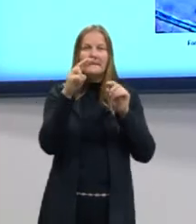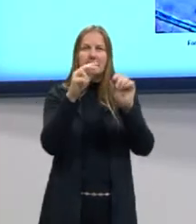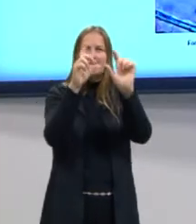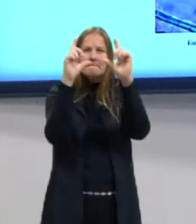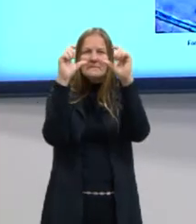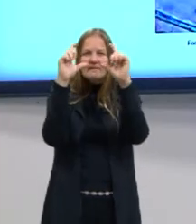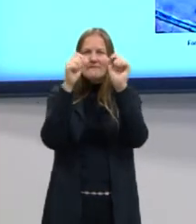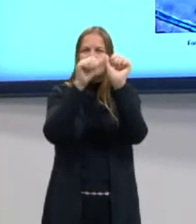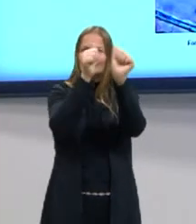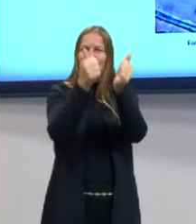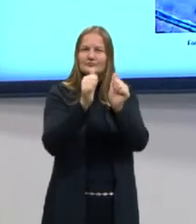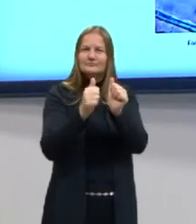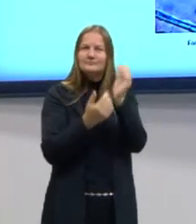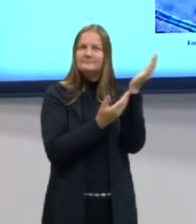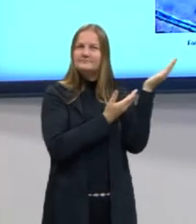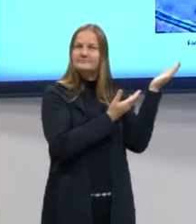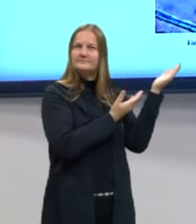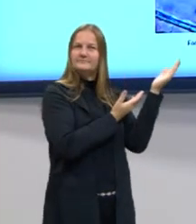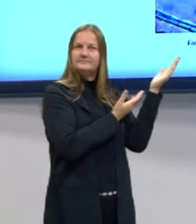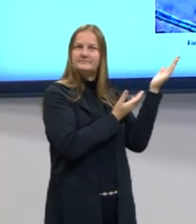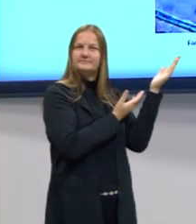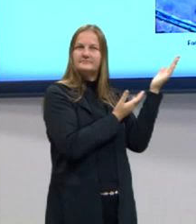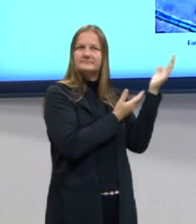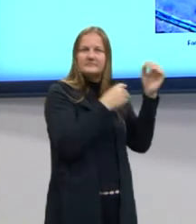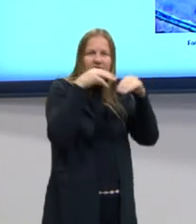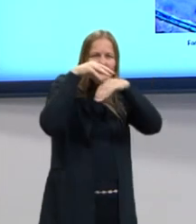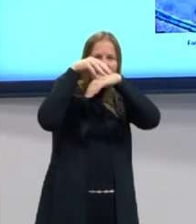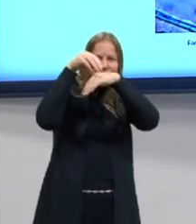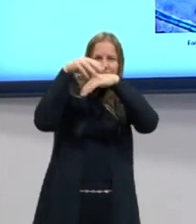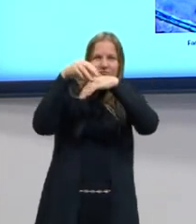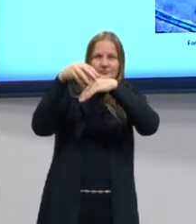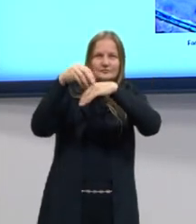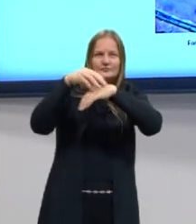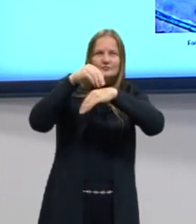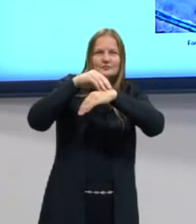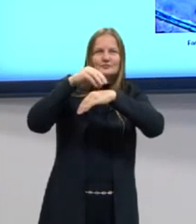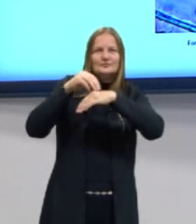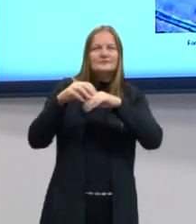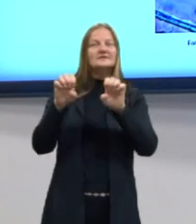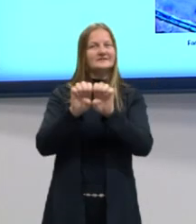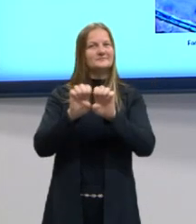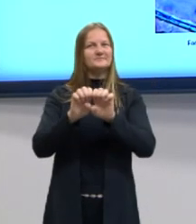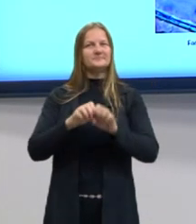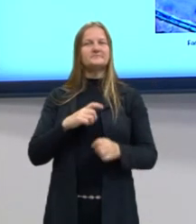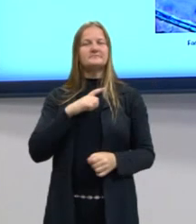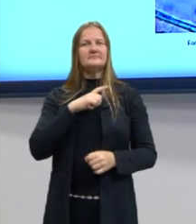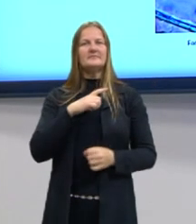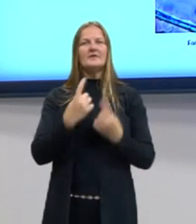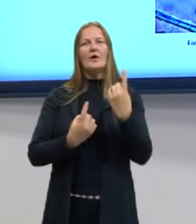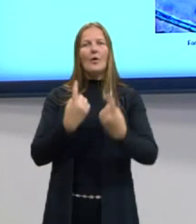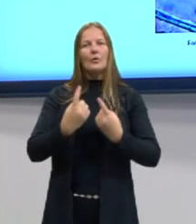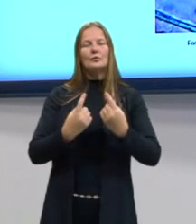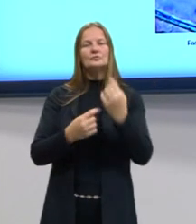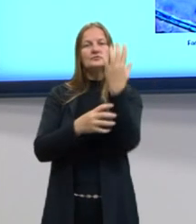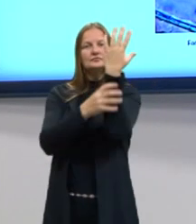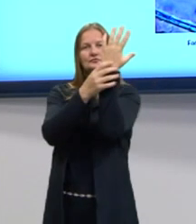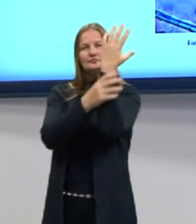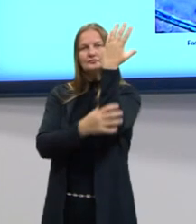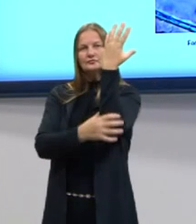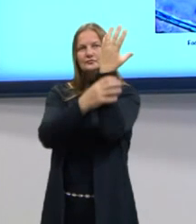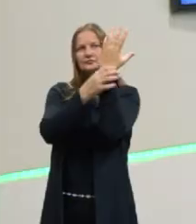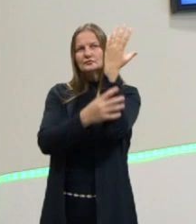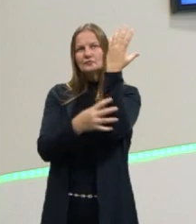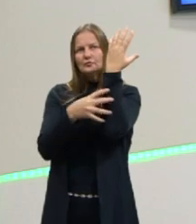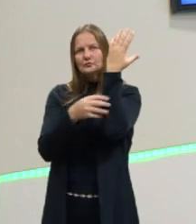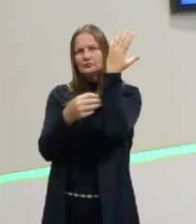bem de pertinho, é assim. Essas estruturas aqui. Temos tricomas também no caule, são tricomas